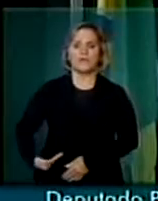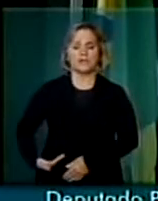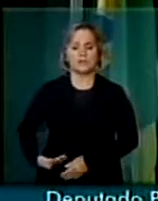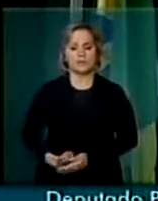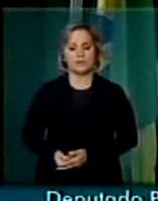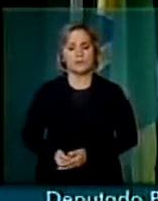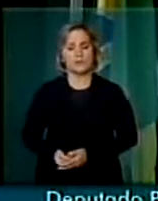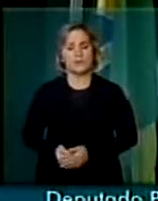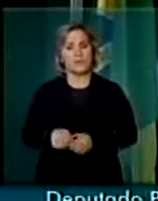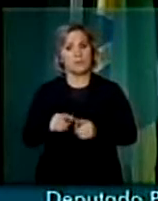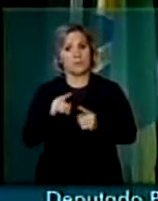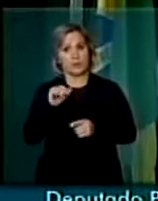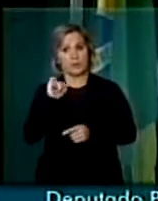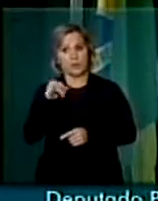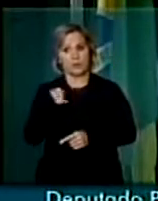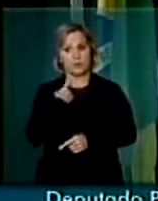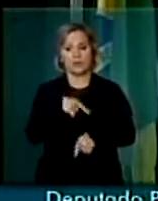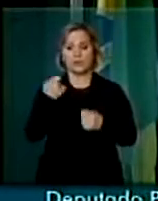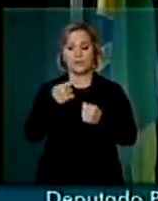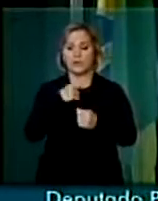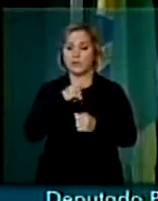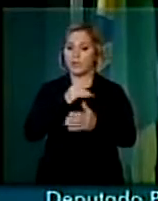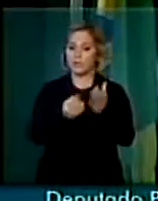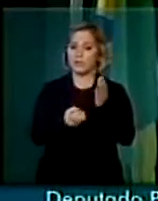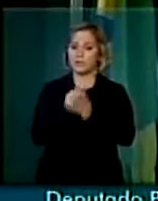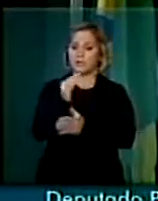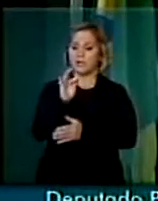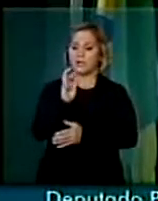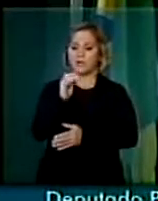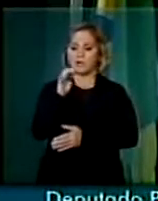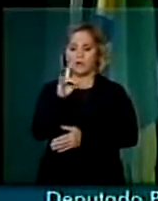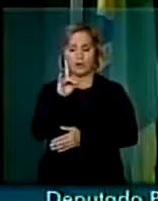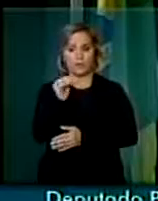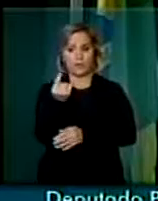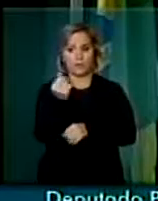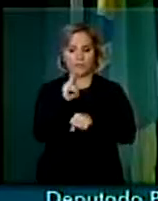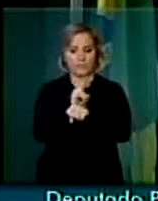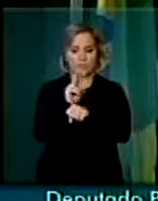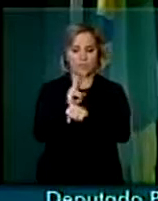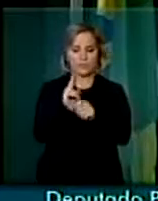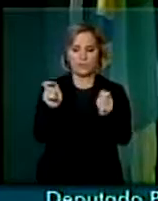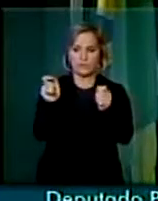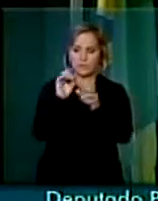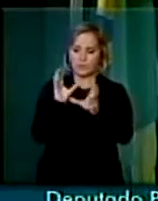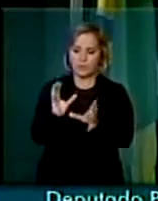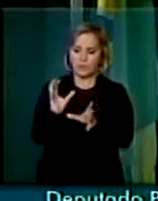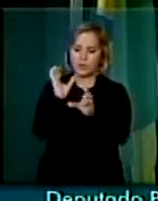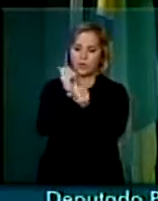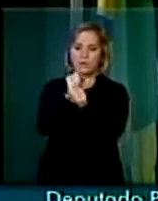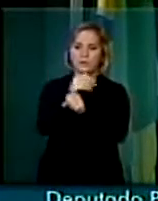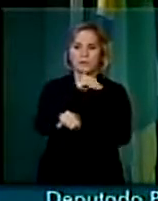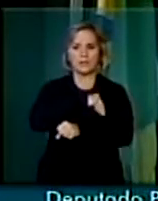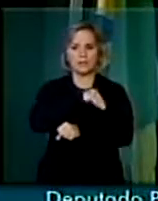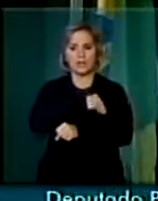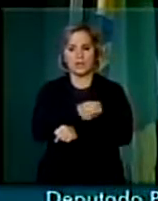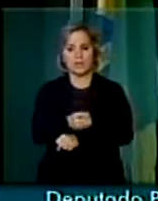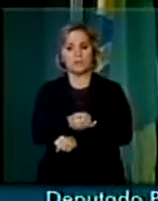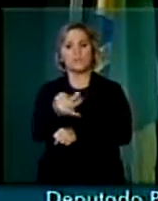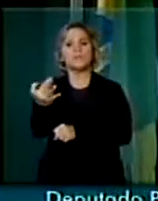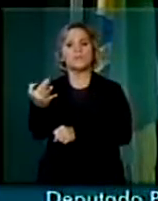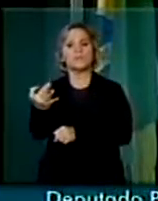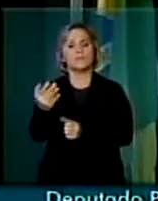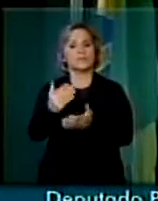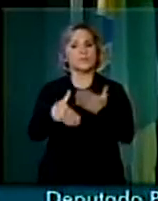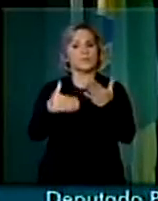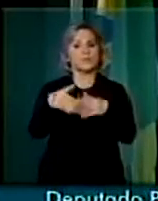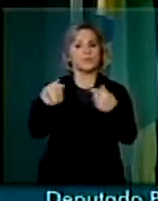Que mesmo que nós venhamos a criar um fundo que possa complementar estes salários, isso precisa